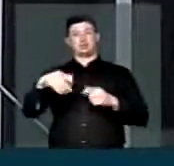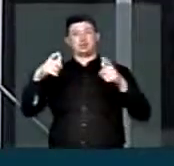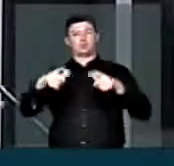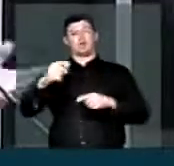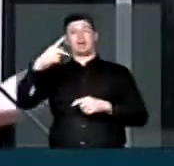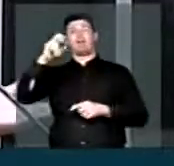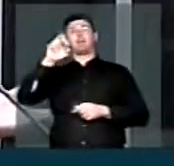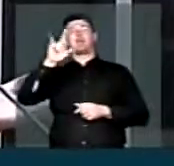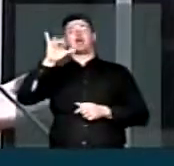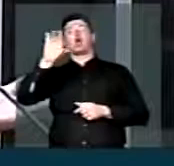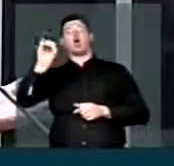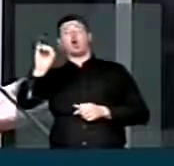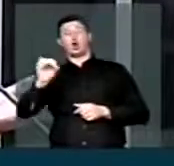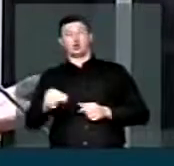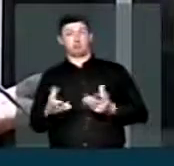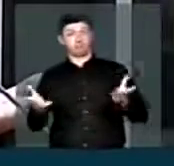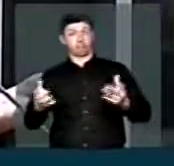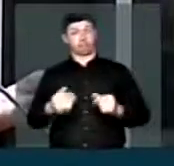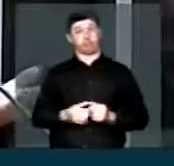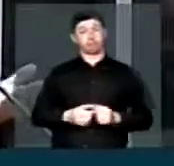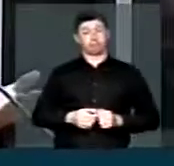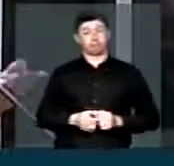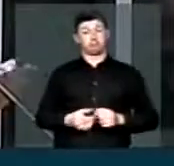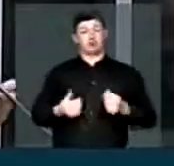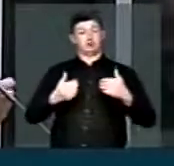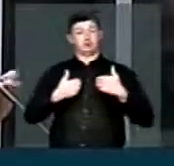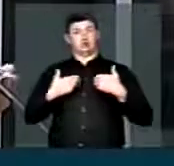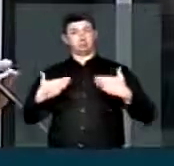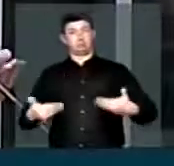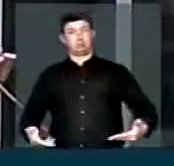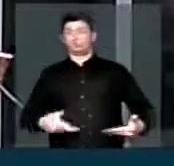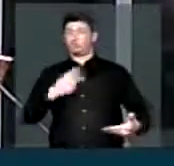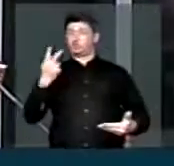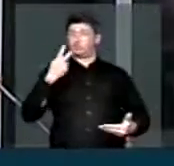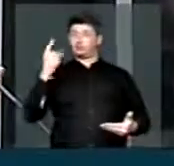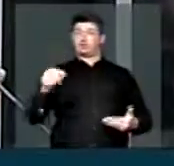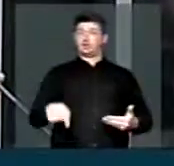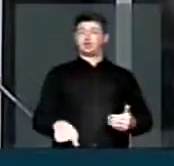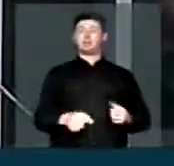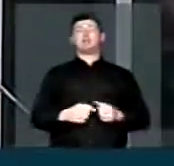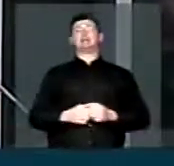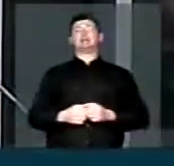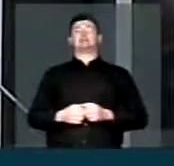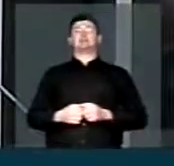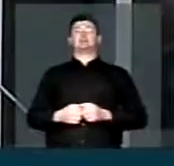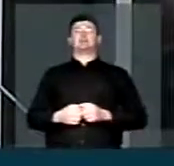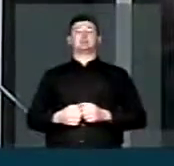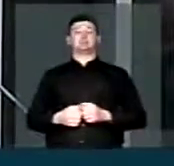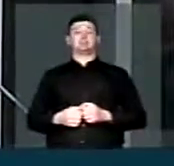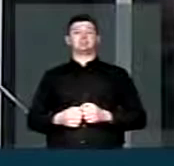Pericó. Por isso, eu estou usando, nesse momento, para dizer da